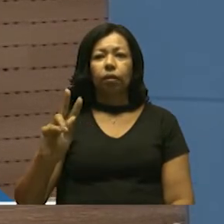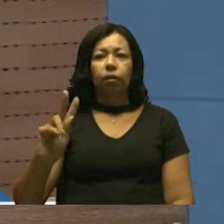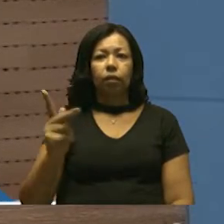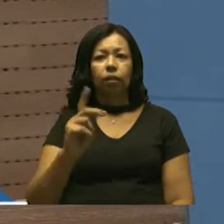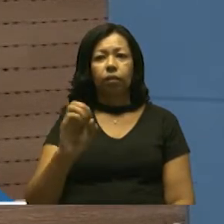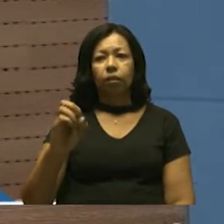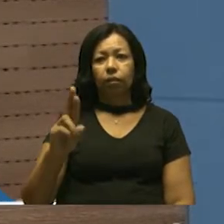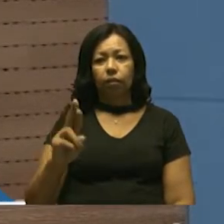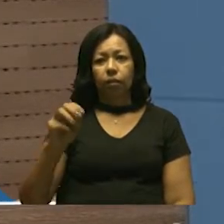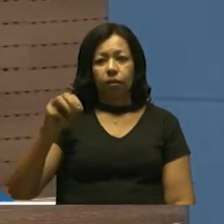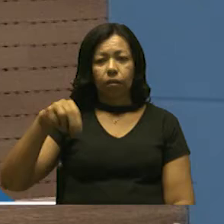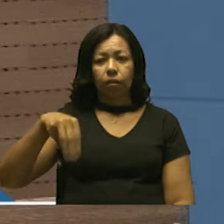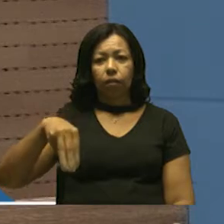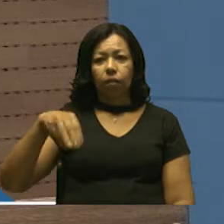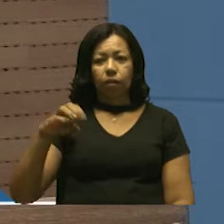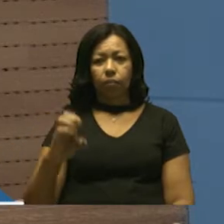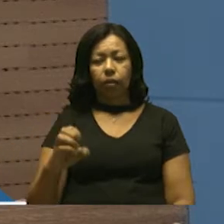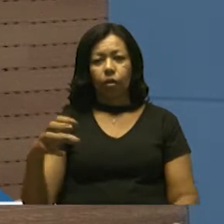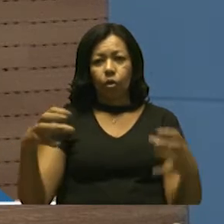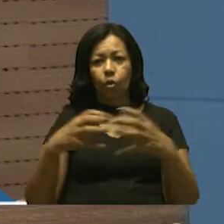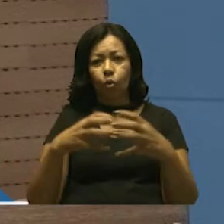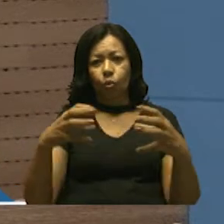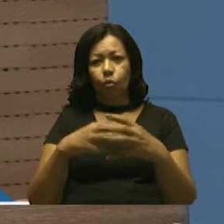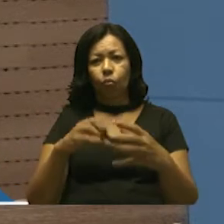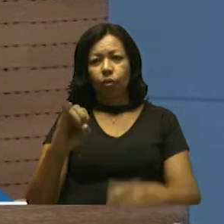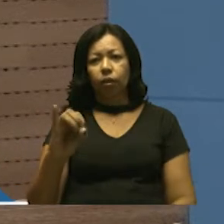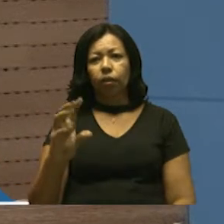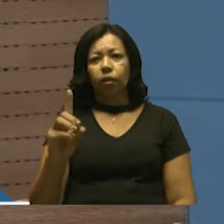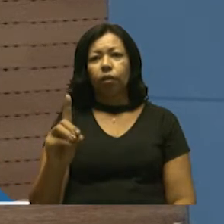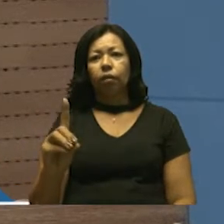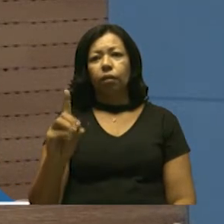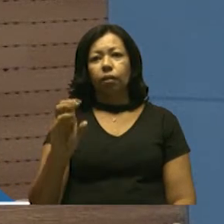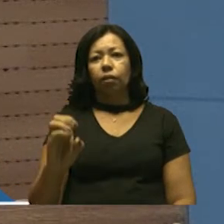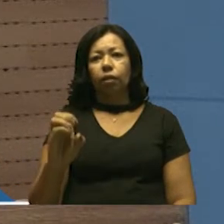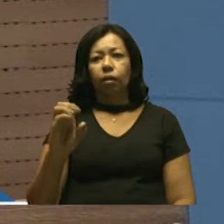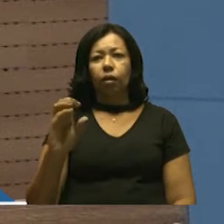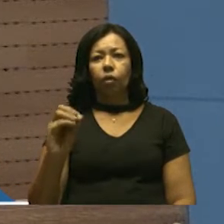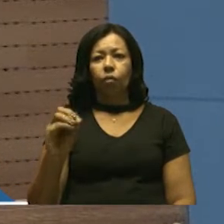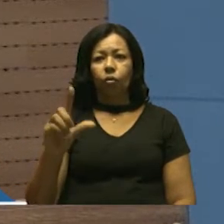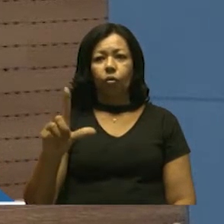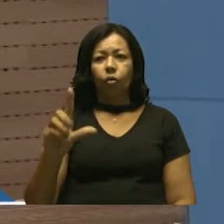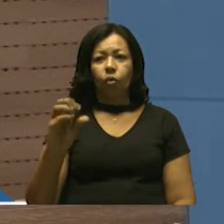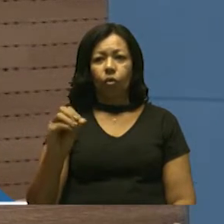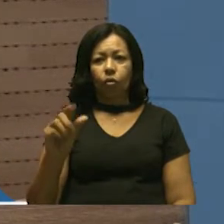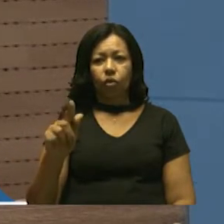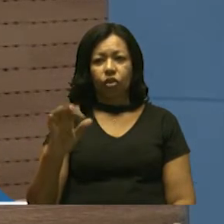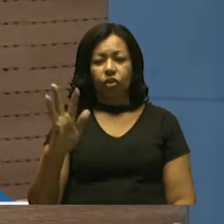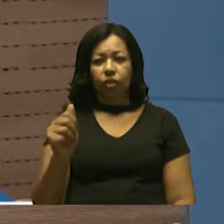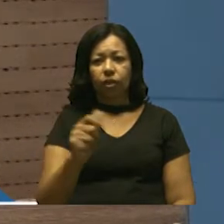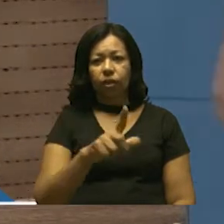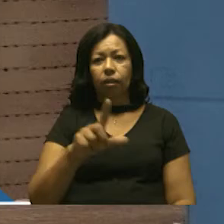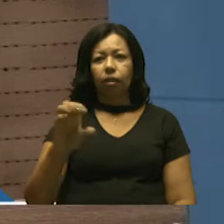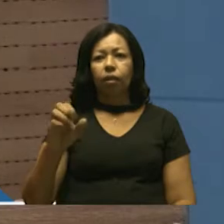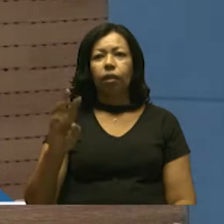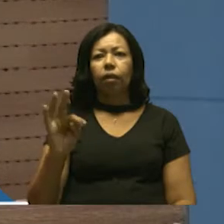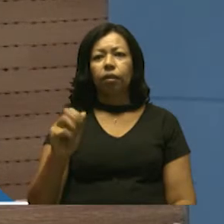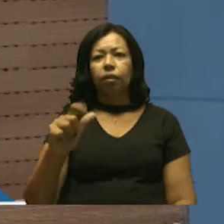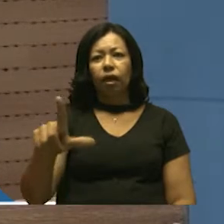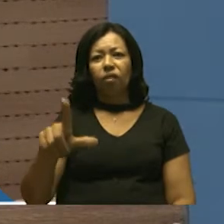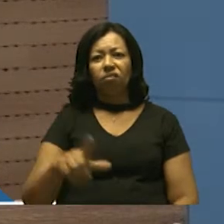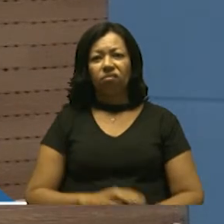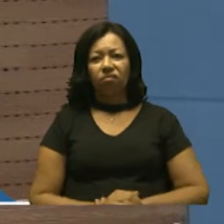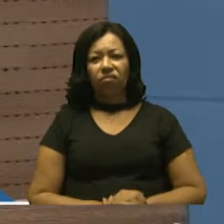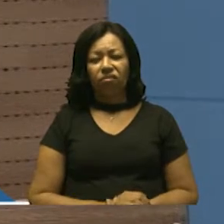ele é um grupo que, ele é vocalista deste grupo, mas, antes de ser vocalista,